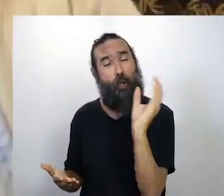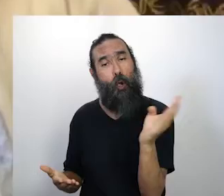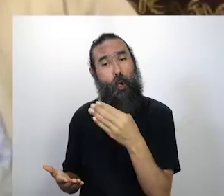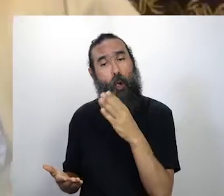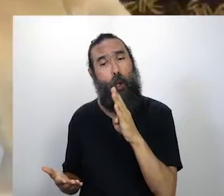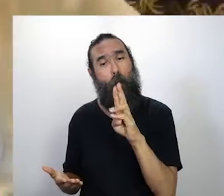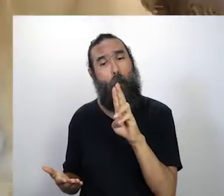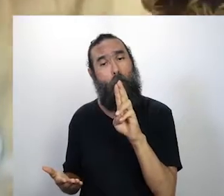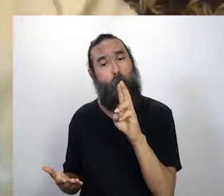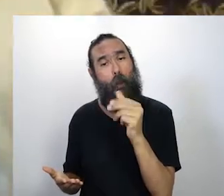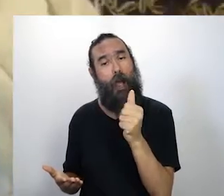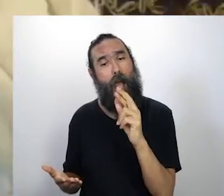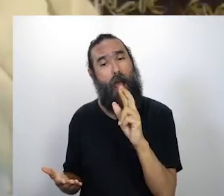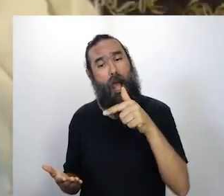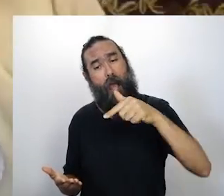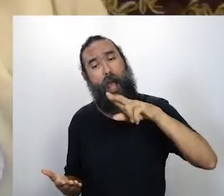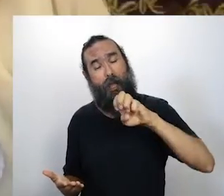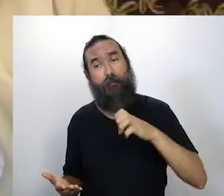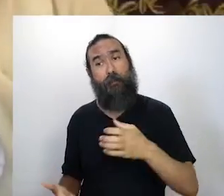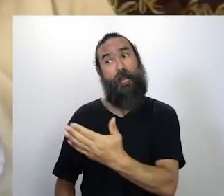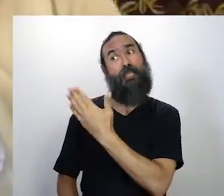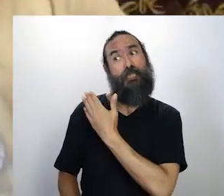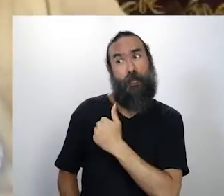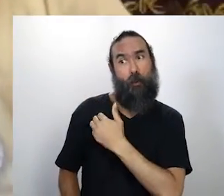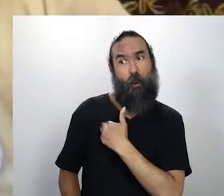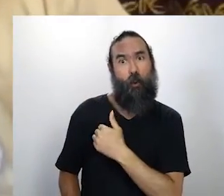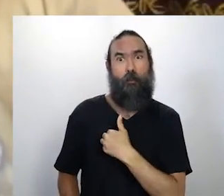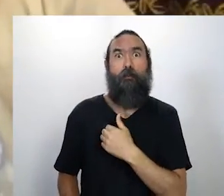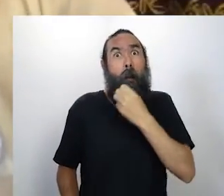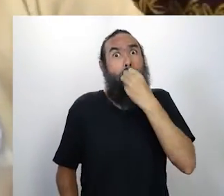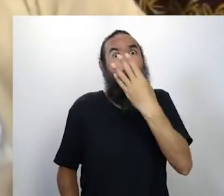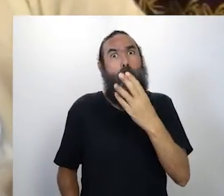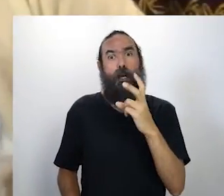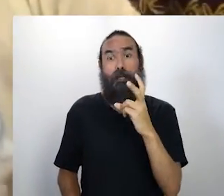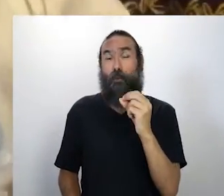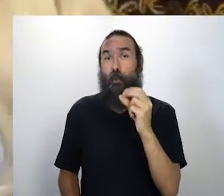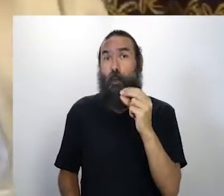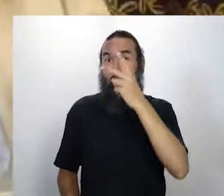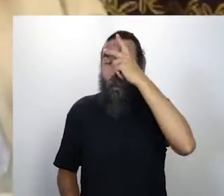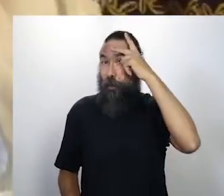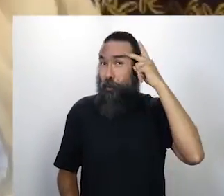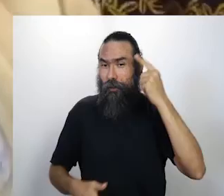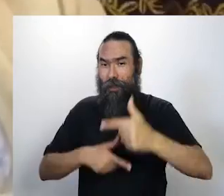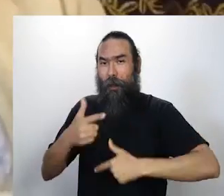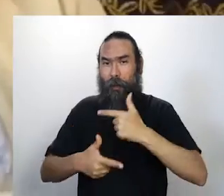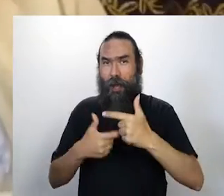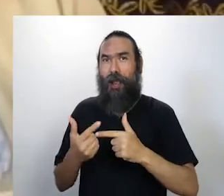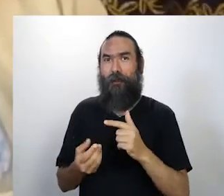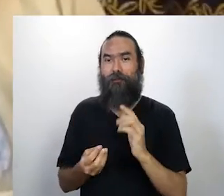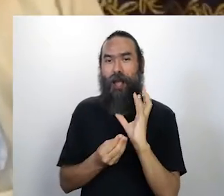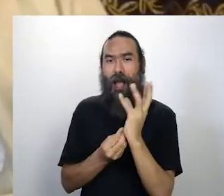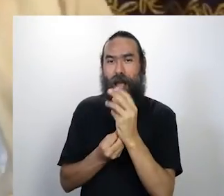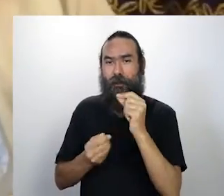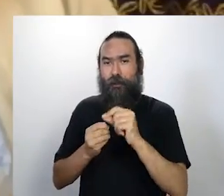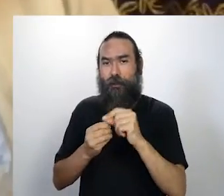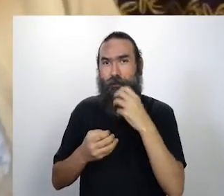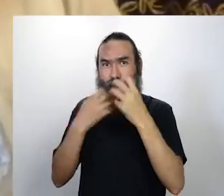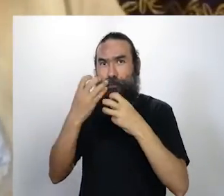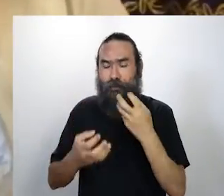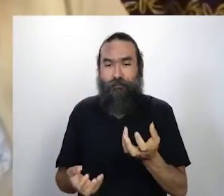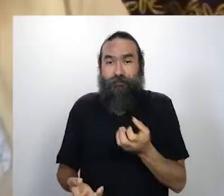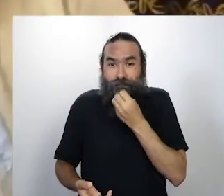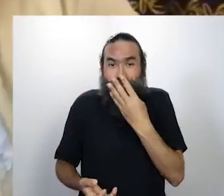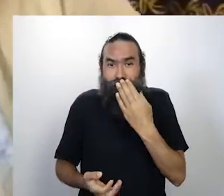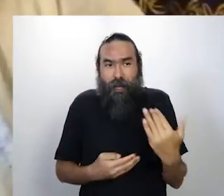Todos. Aí pintou uma produção grande, com 50 artistas participando. Então, graças a Deus, está pintando essas coisas. Mas